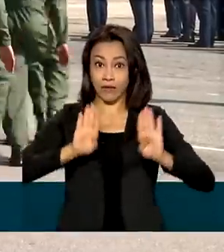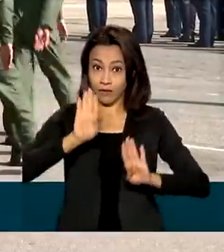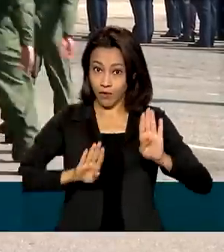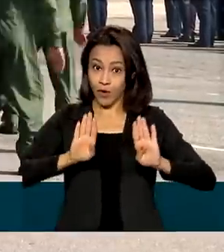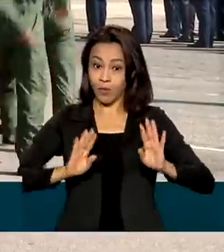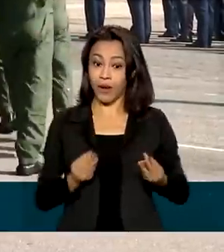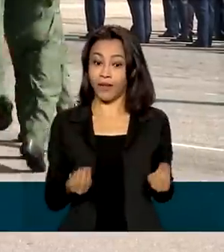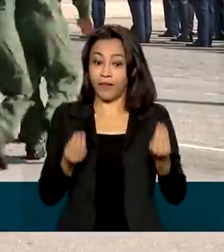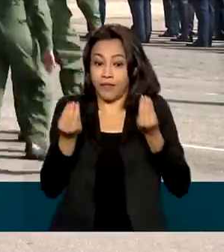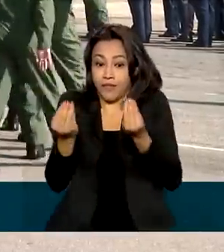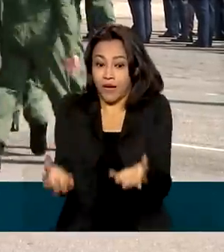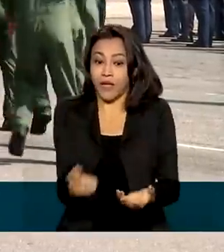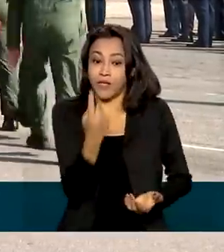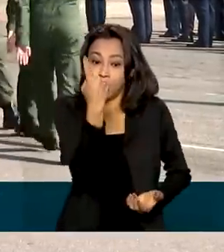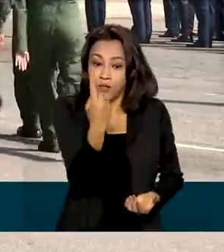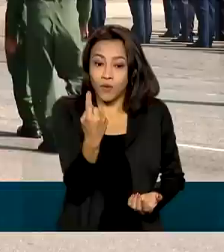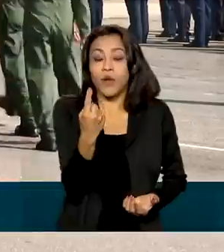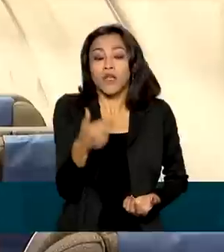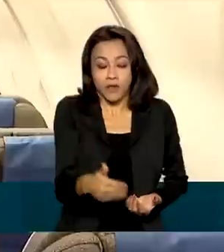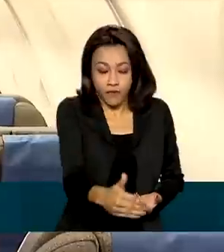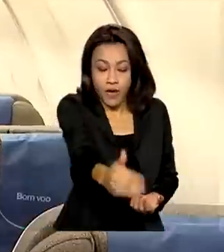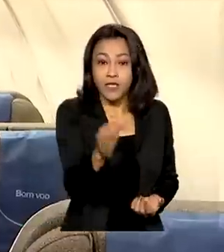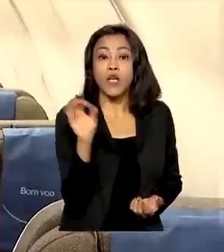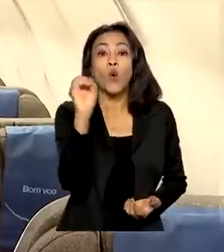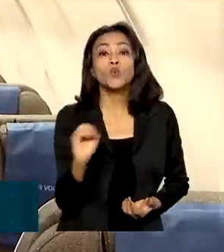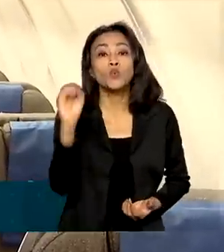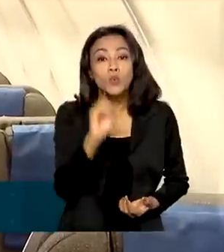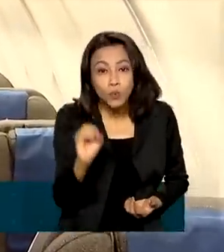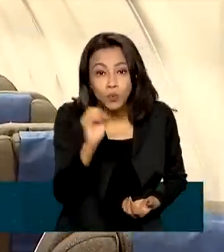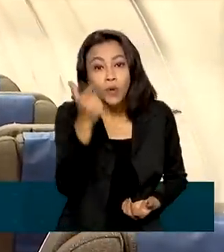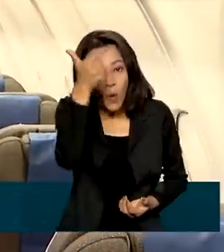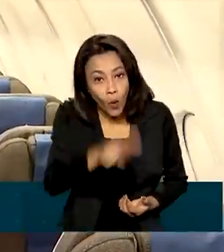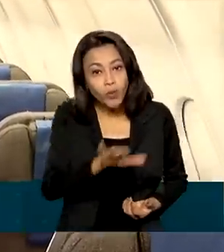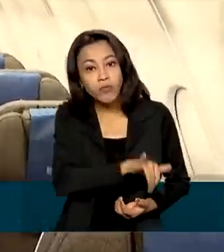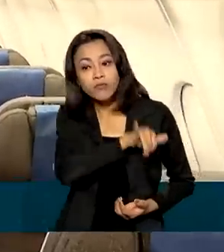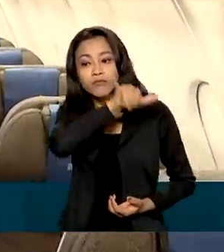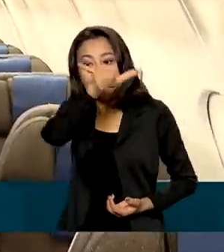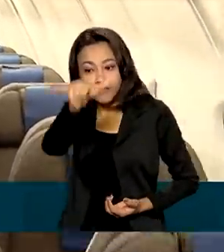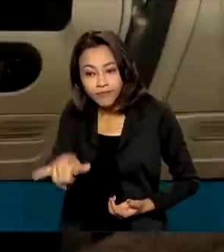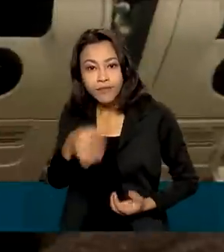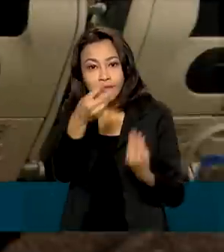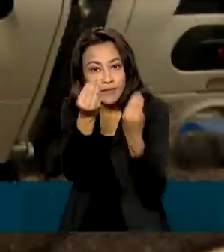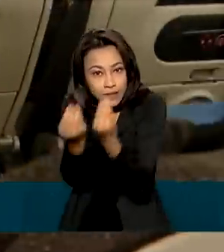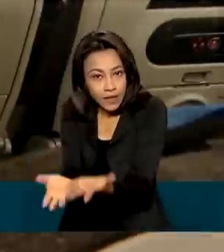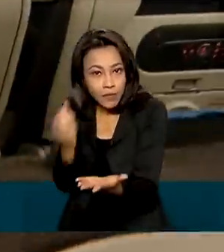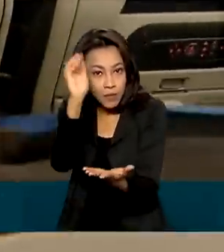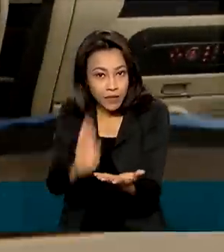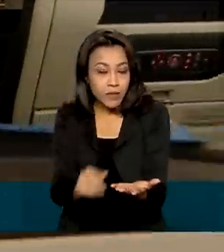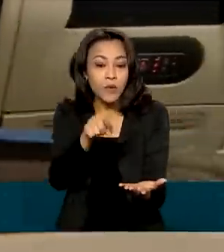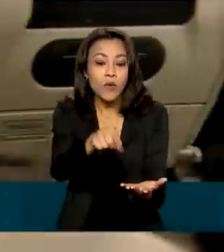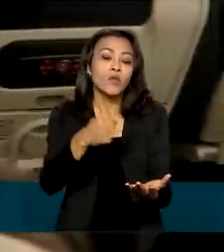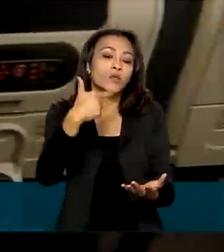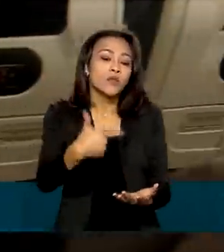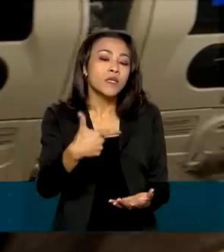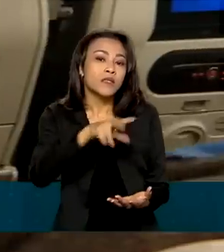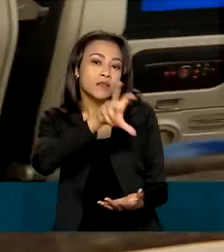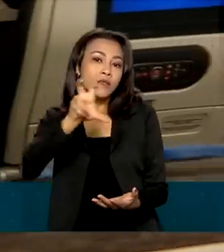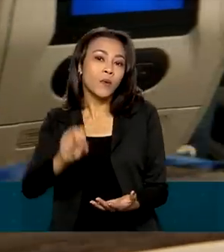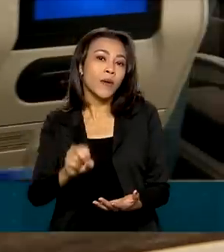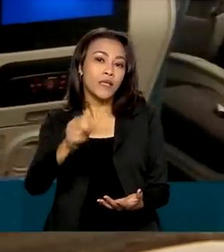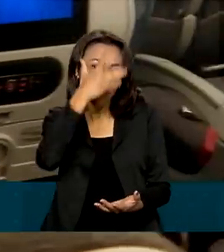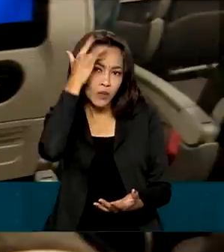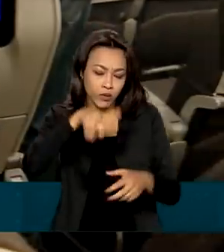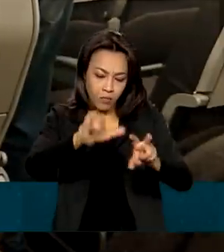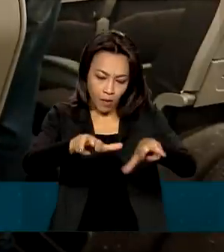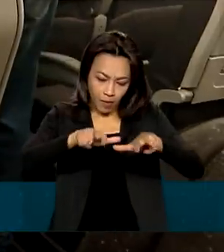entrega de mais uma unidade em outubro, com a mesma capacidade de transportar 250 passageiros e